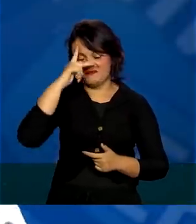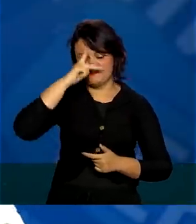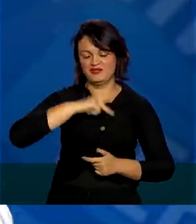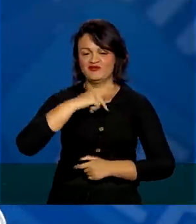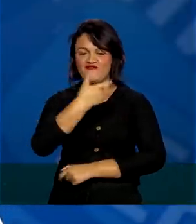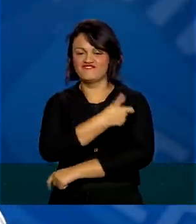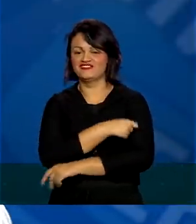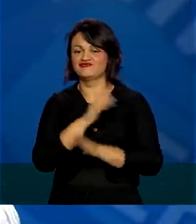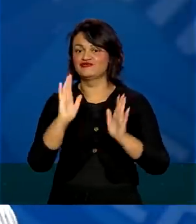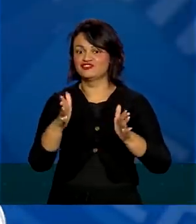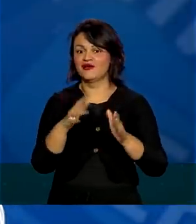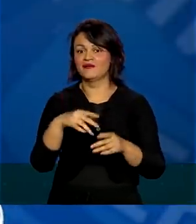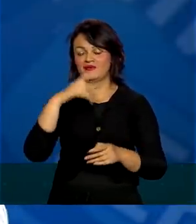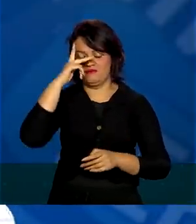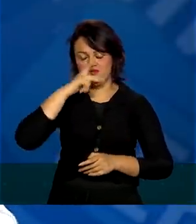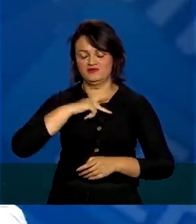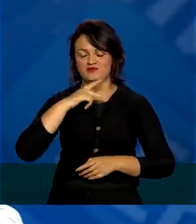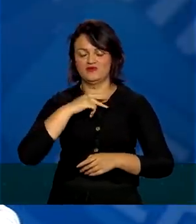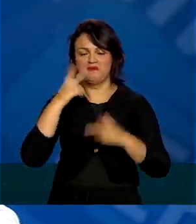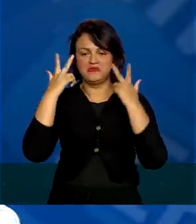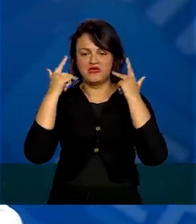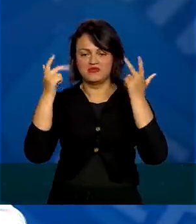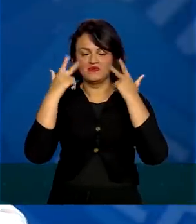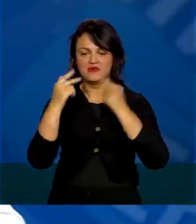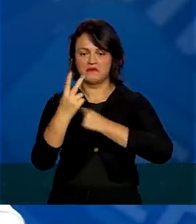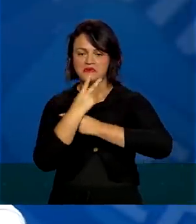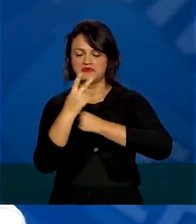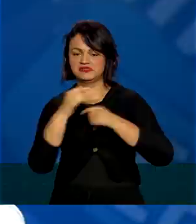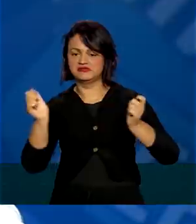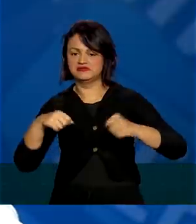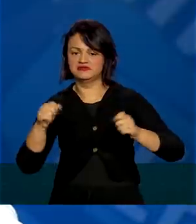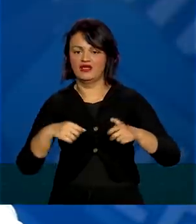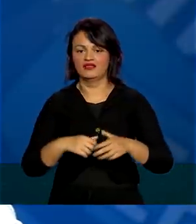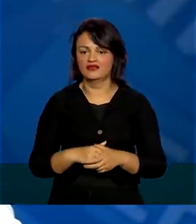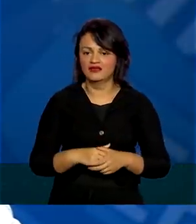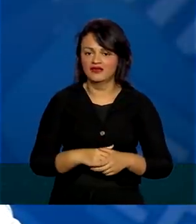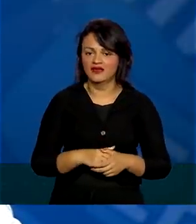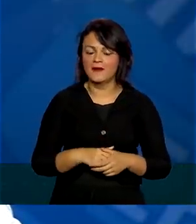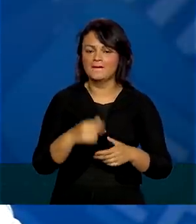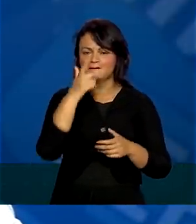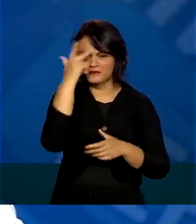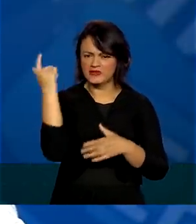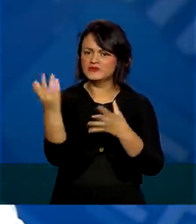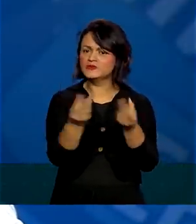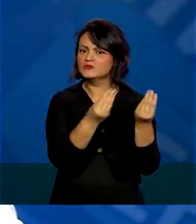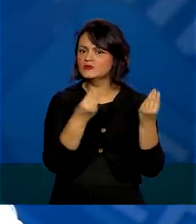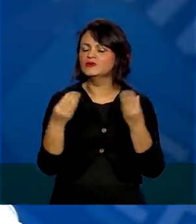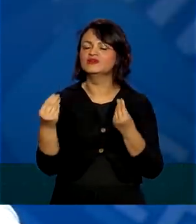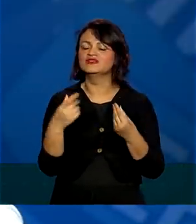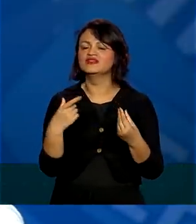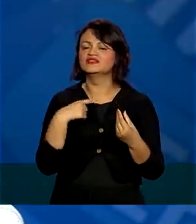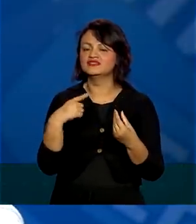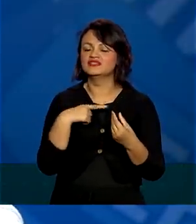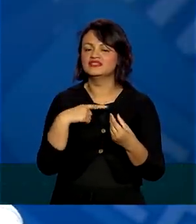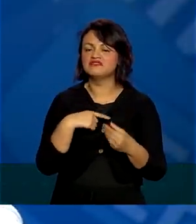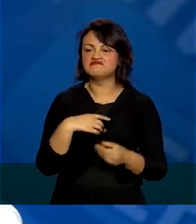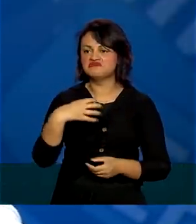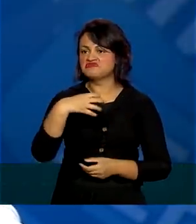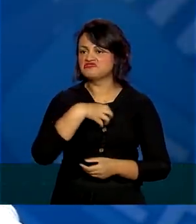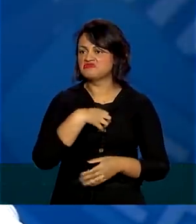população está andando no ritmo de auto-vacinação. Tem muita gente que tem assintomático